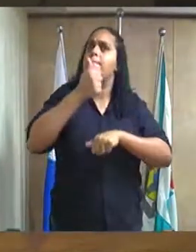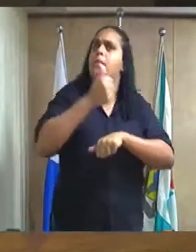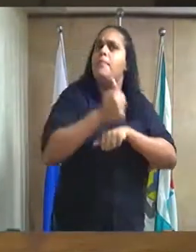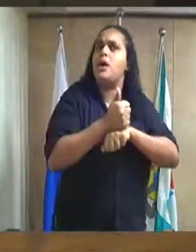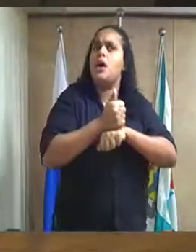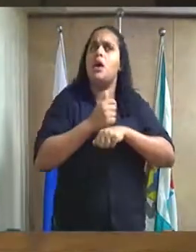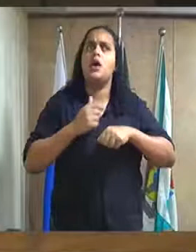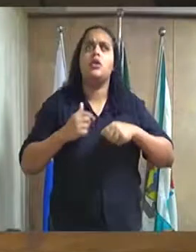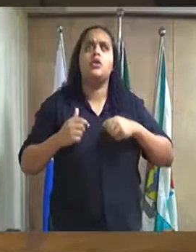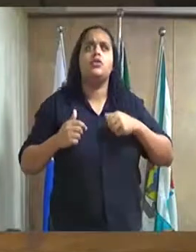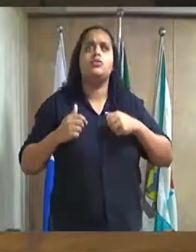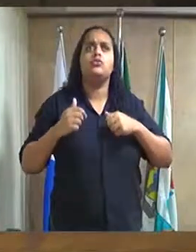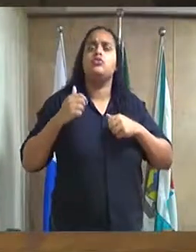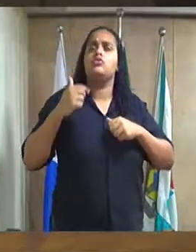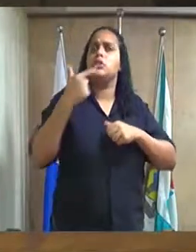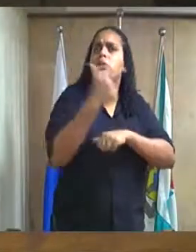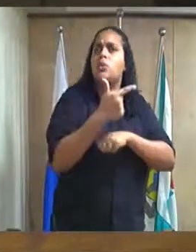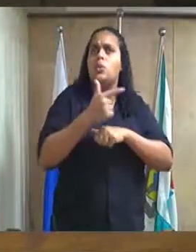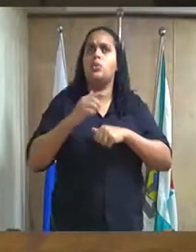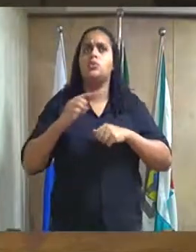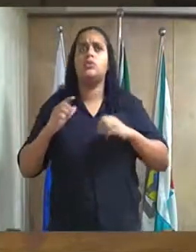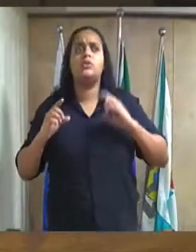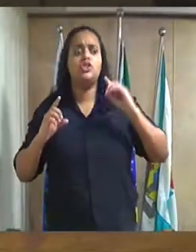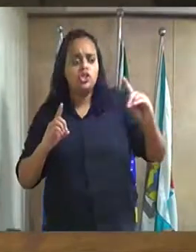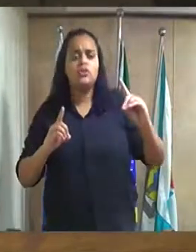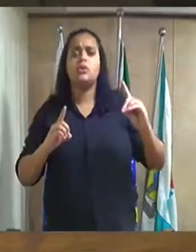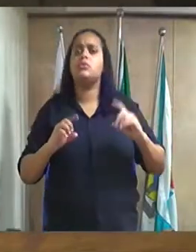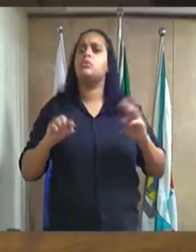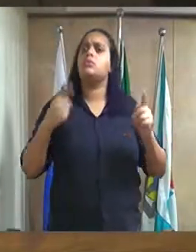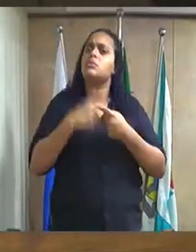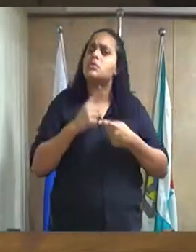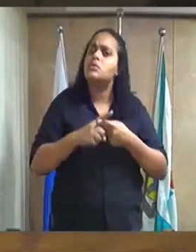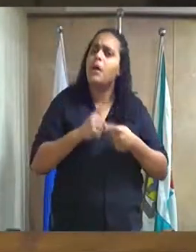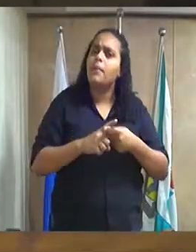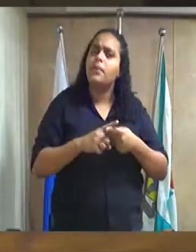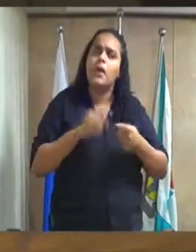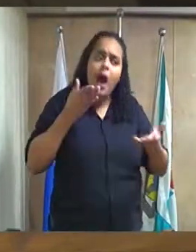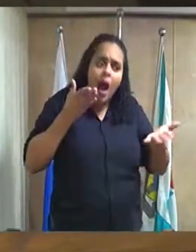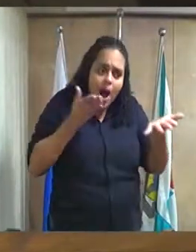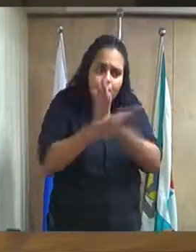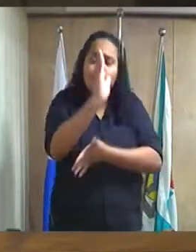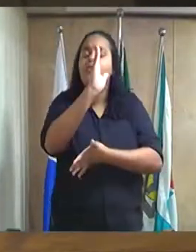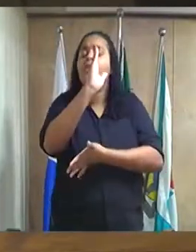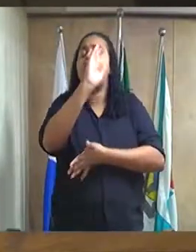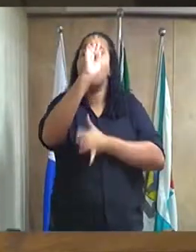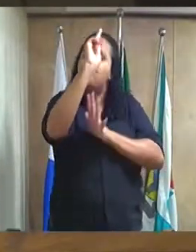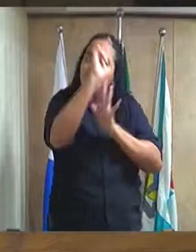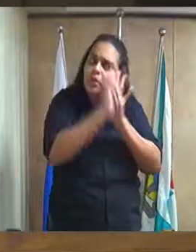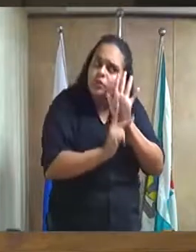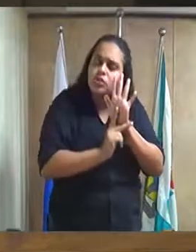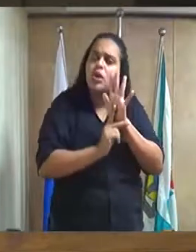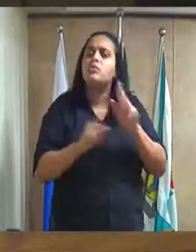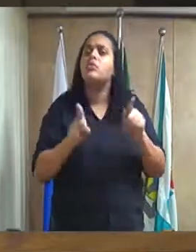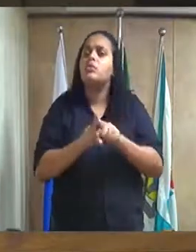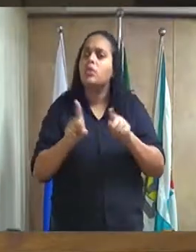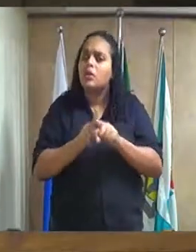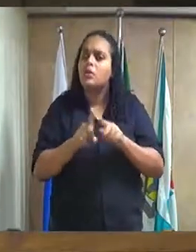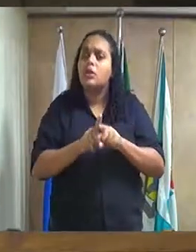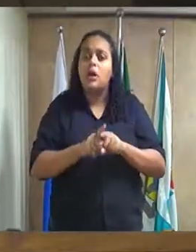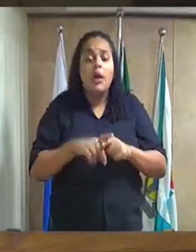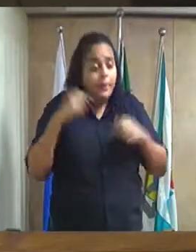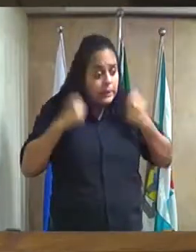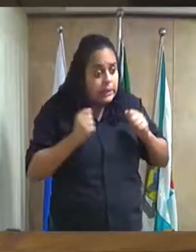distrito, nós estamos aqui para poder votar, aprovar os projetos de interesse e ter os interesses regionais também, porque nós temos que dar uma